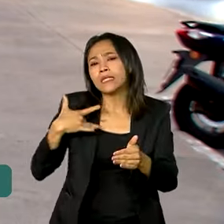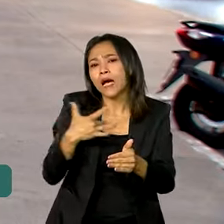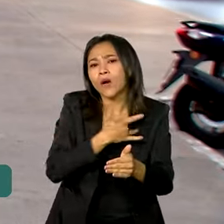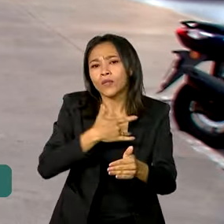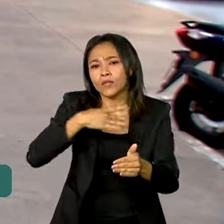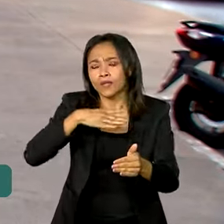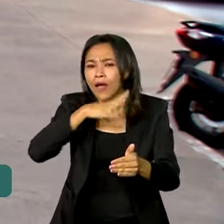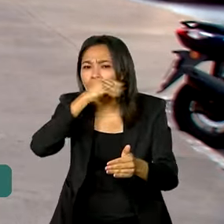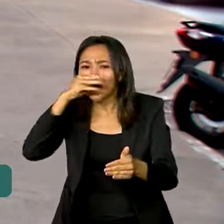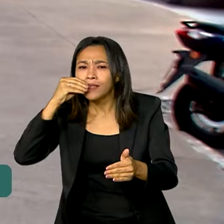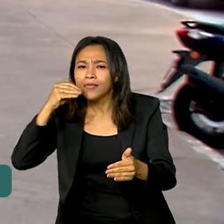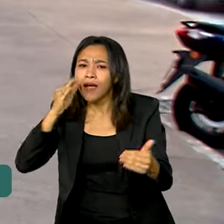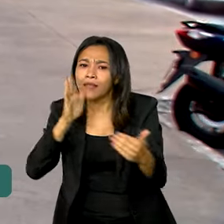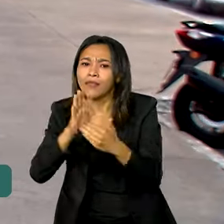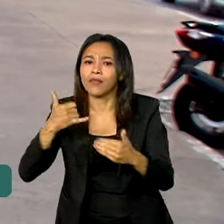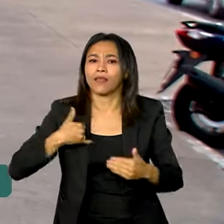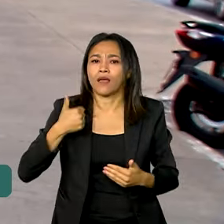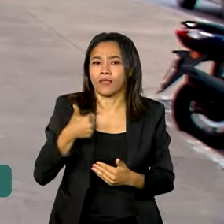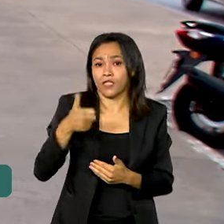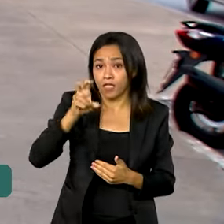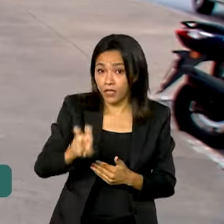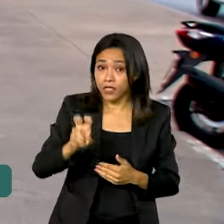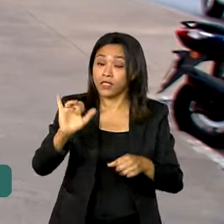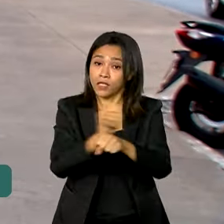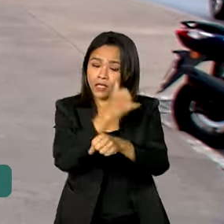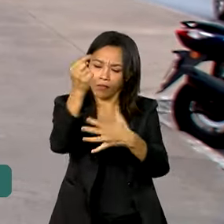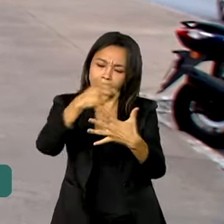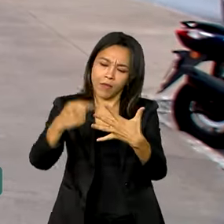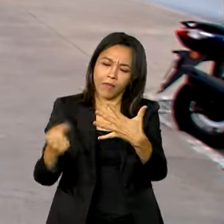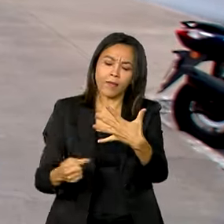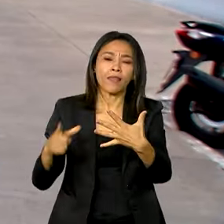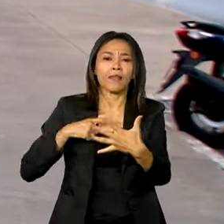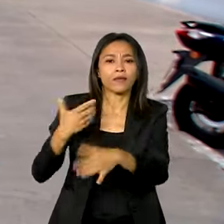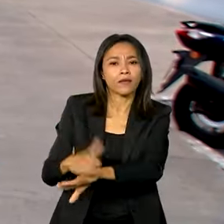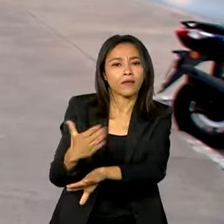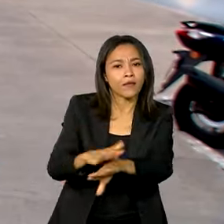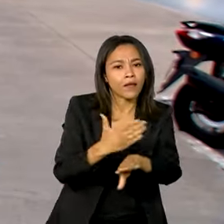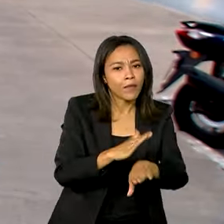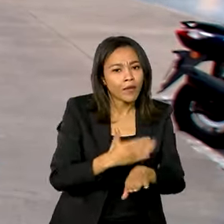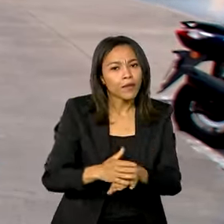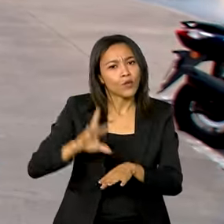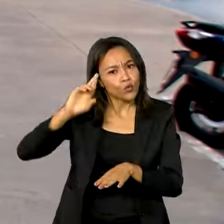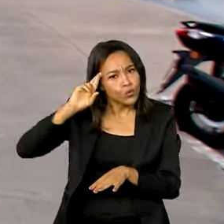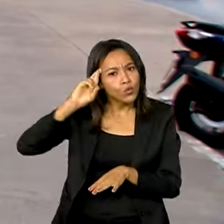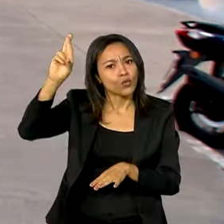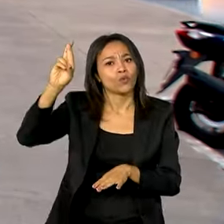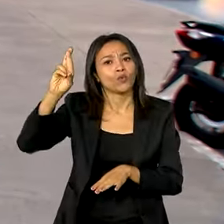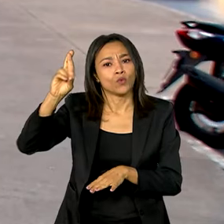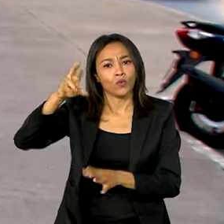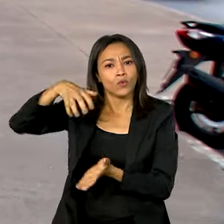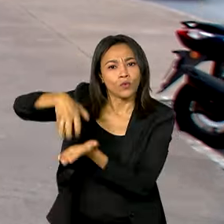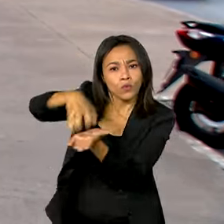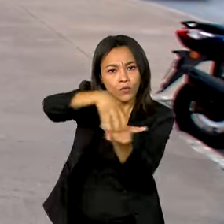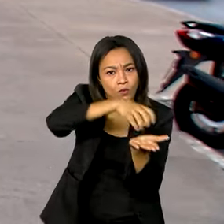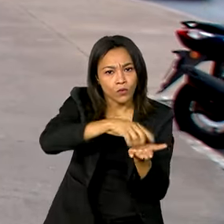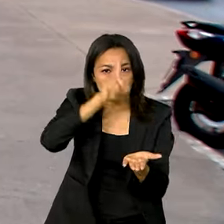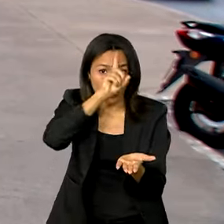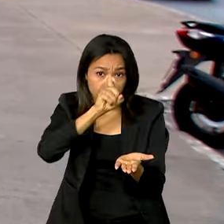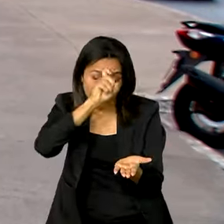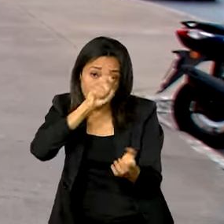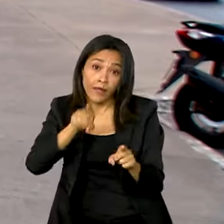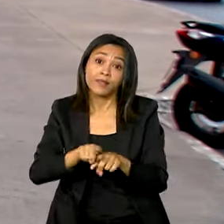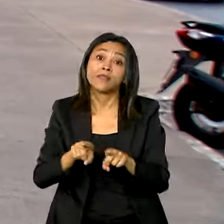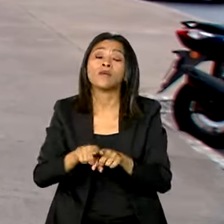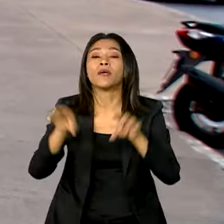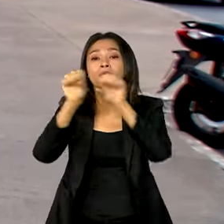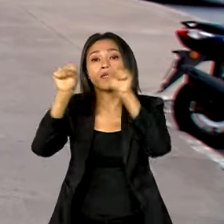de até 15 anos. Entre as ações previstas, está a capacitação dos gestores do Sistema Único de Saúde, o SUS.